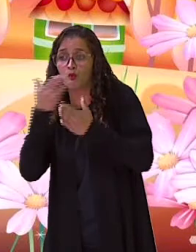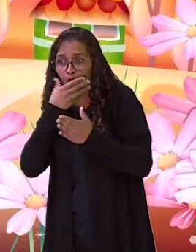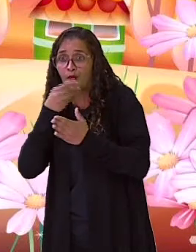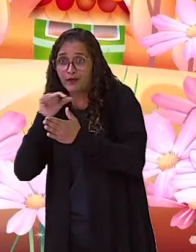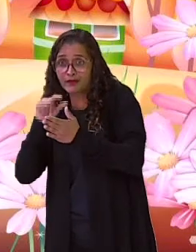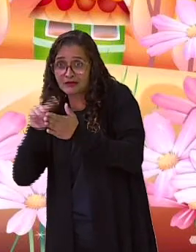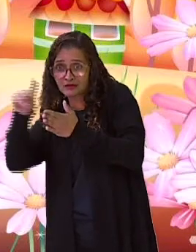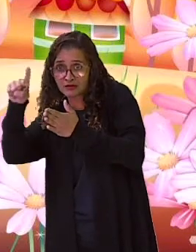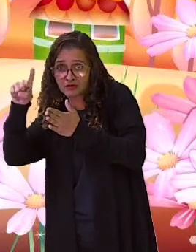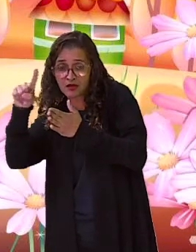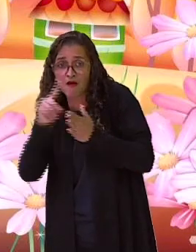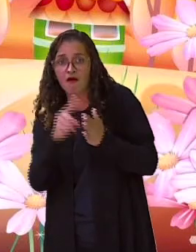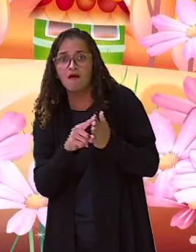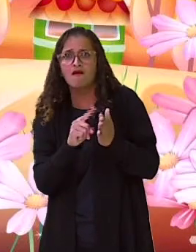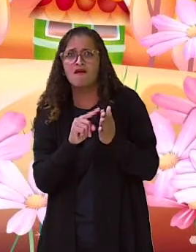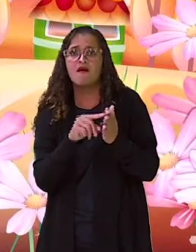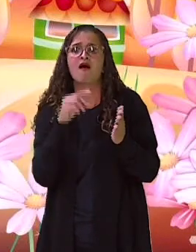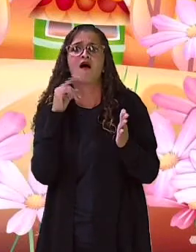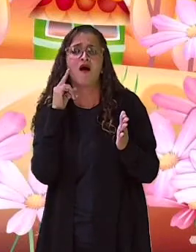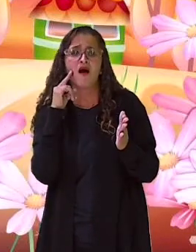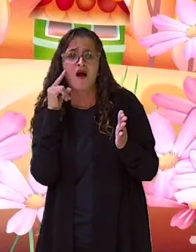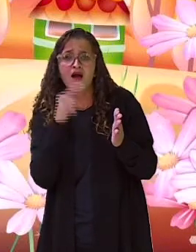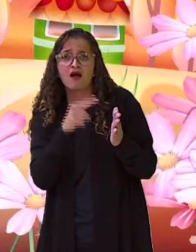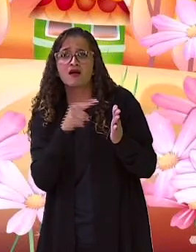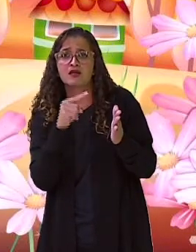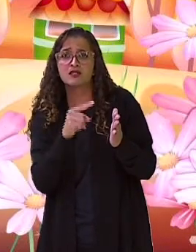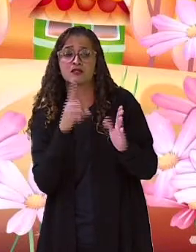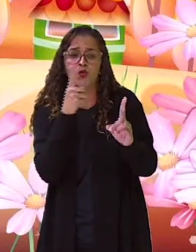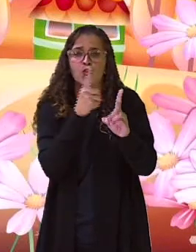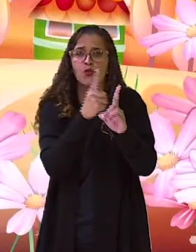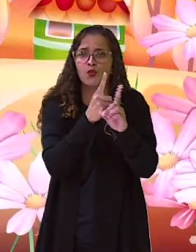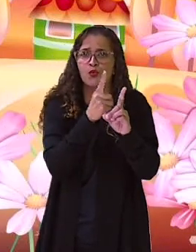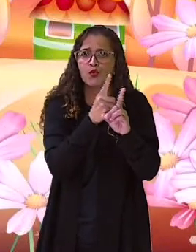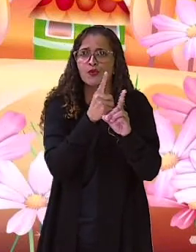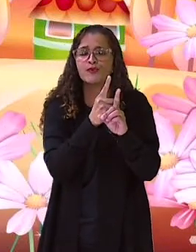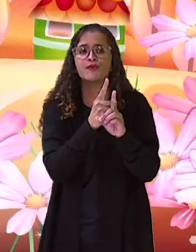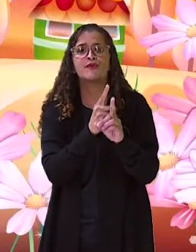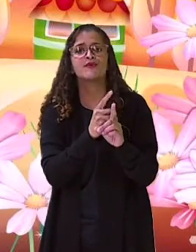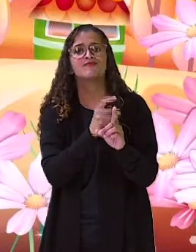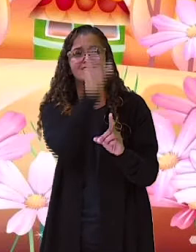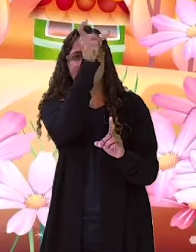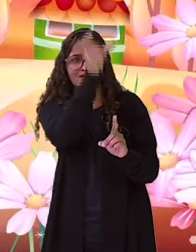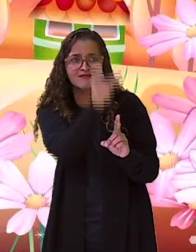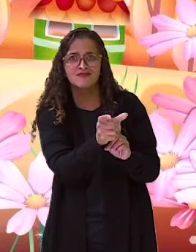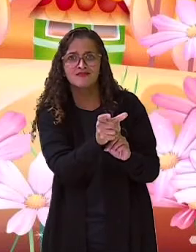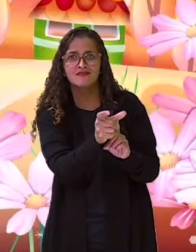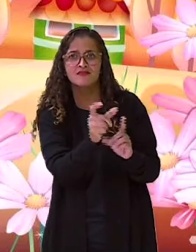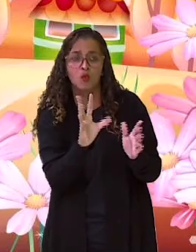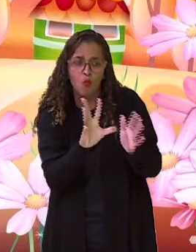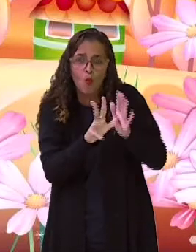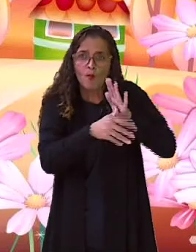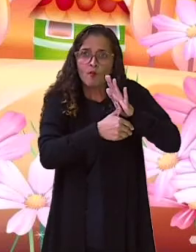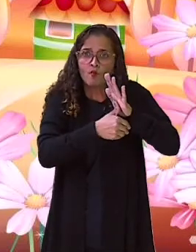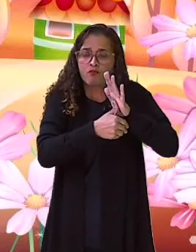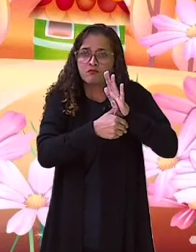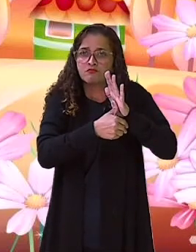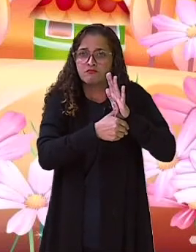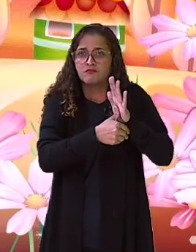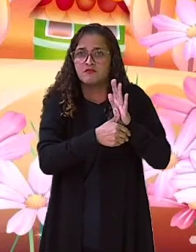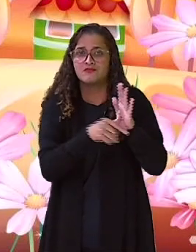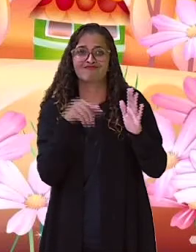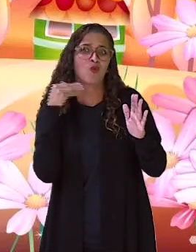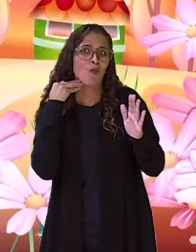uma denúncia. Fomos investigar. Encontramos e prendemos o verdadeiro culpado do assalto ao banco.